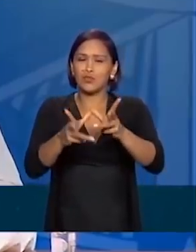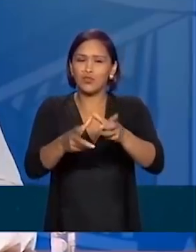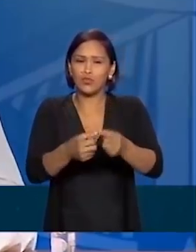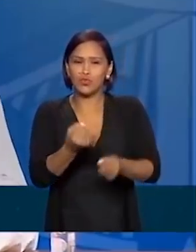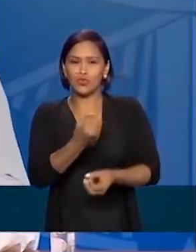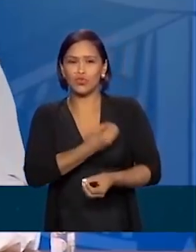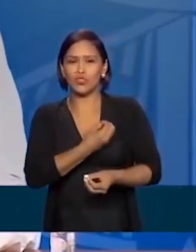seguro. Obrigado.